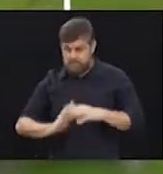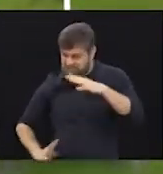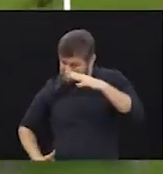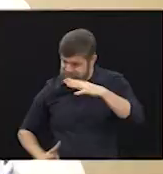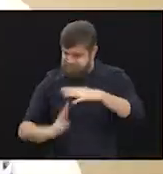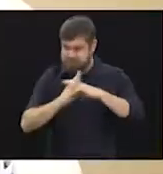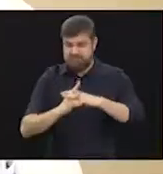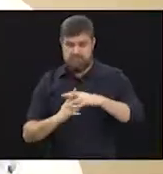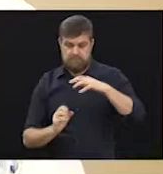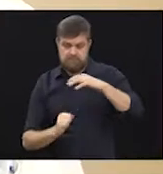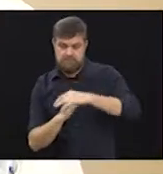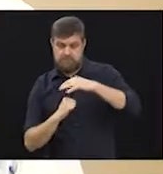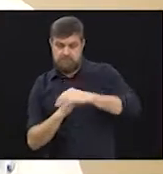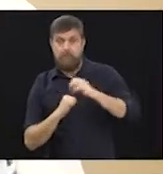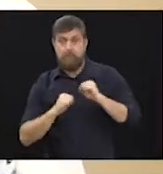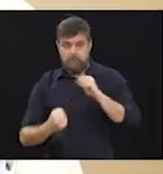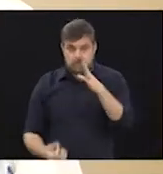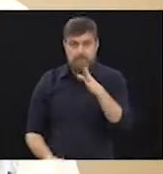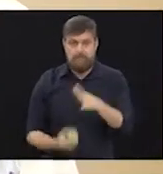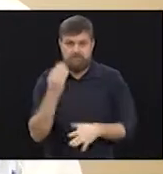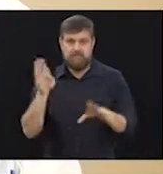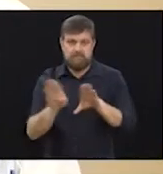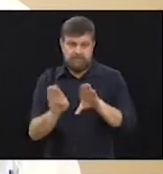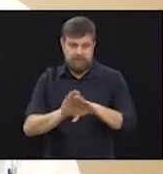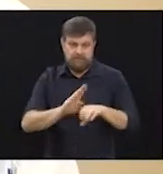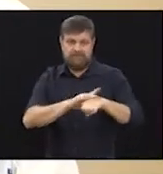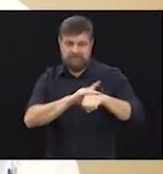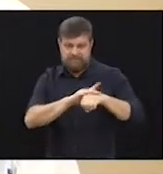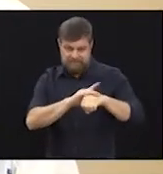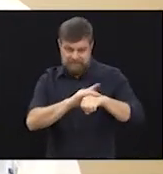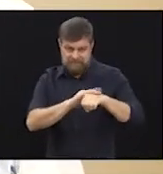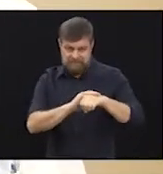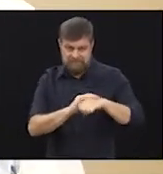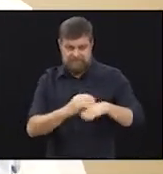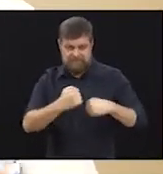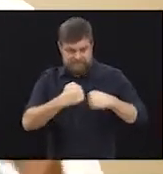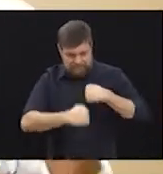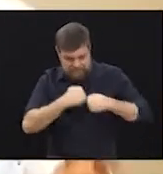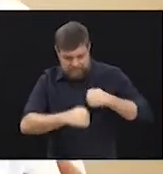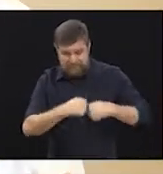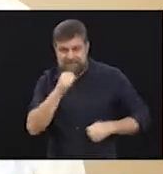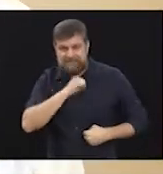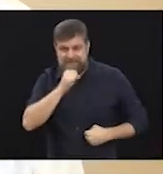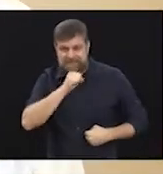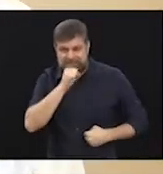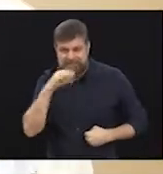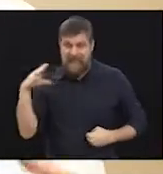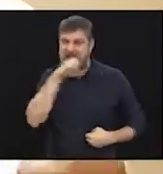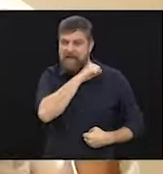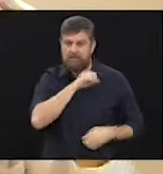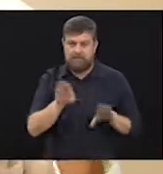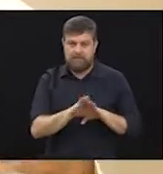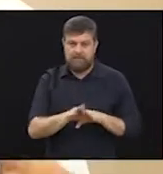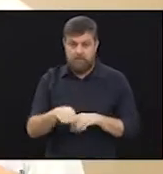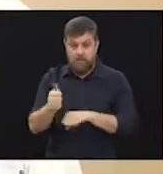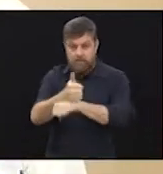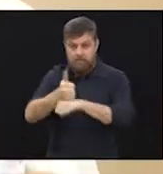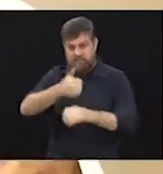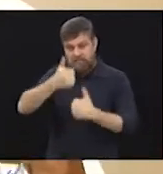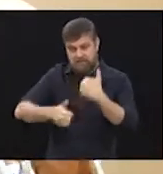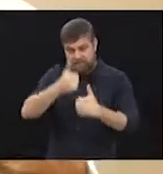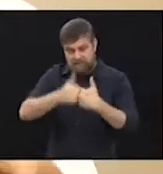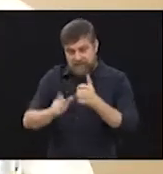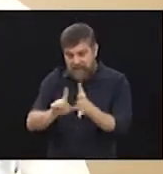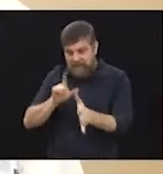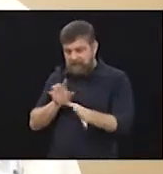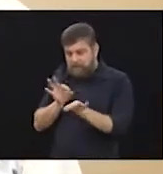articulação também pode levar a uma osteoartrite mais precoce. Então, um jogador de futebol, ele tem que ter uma preparação